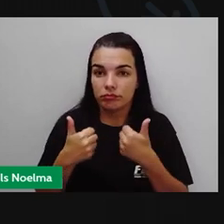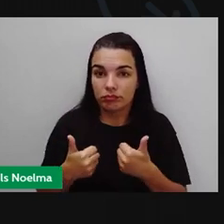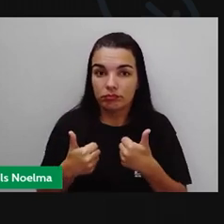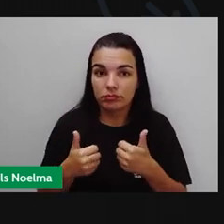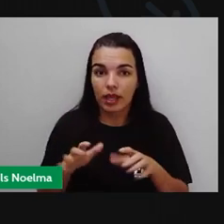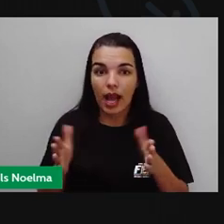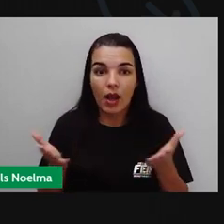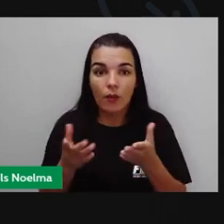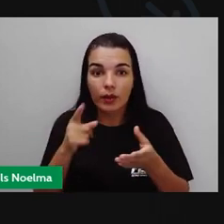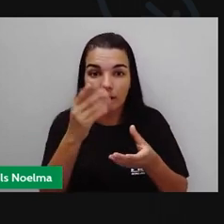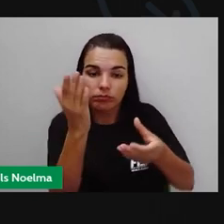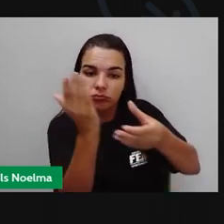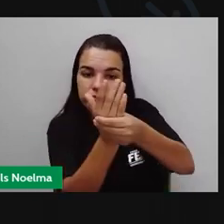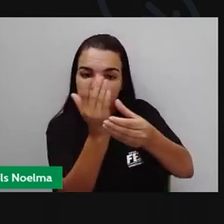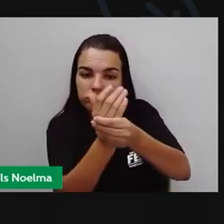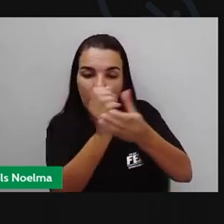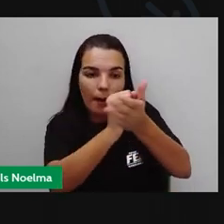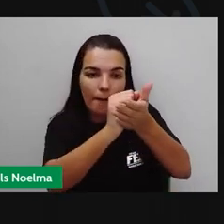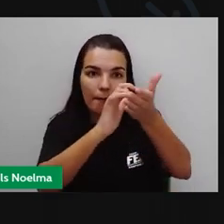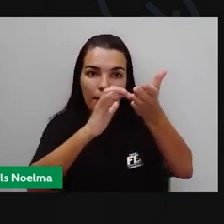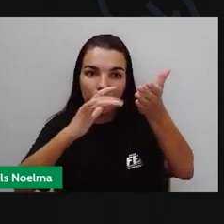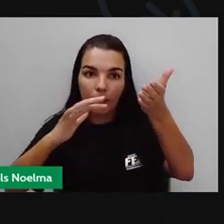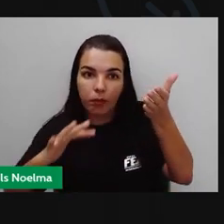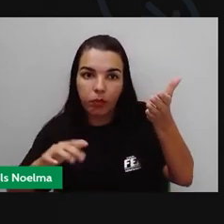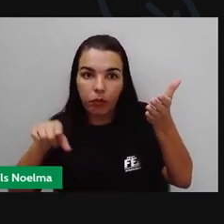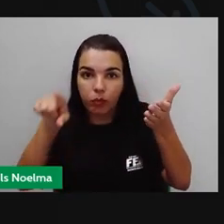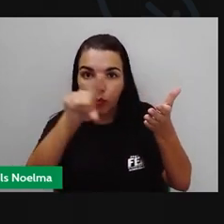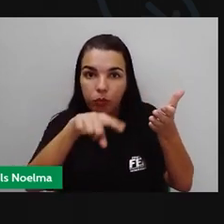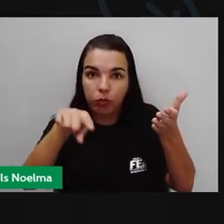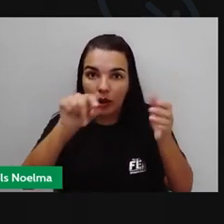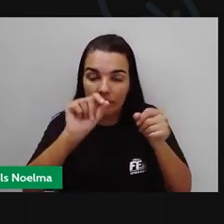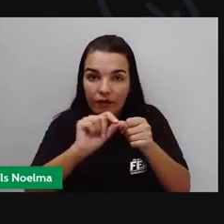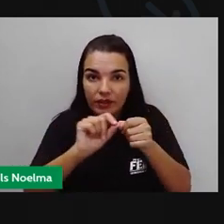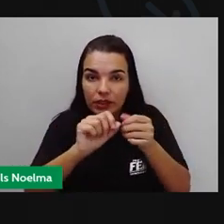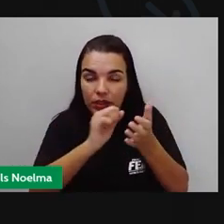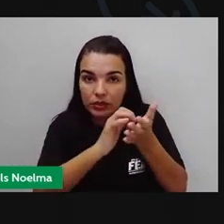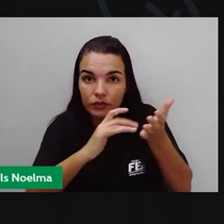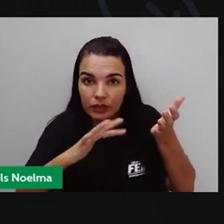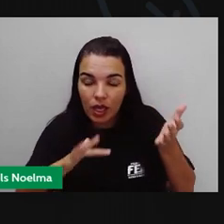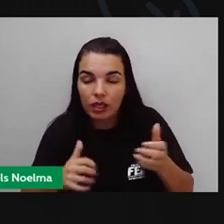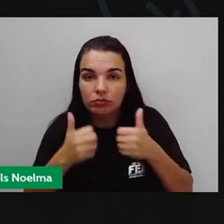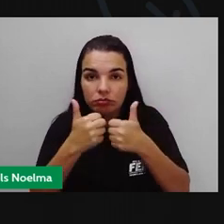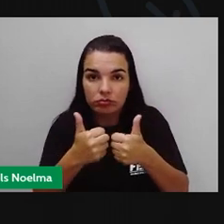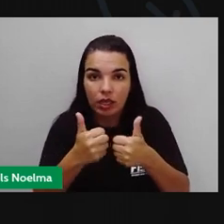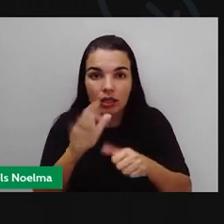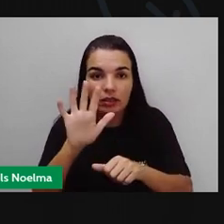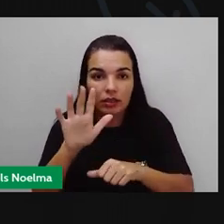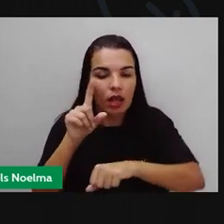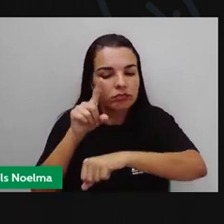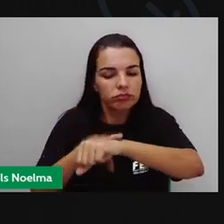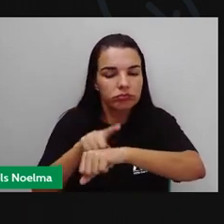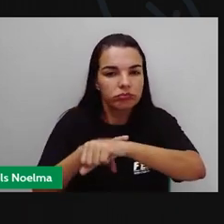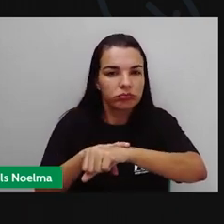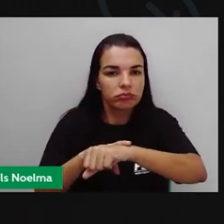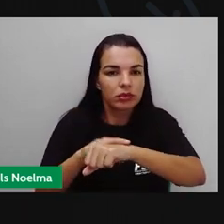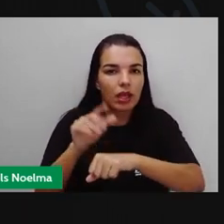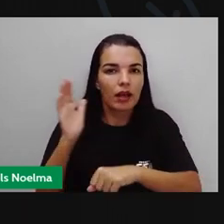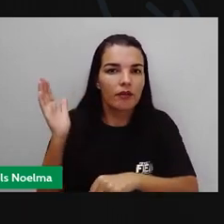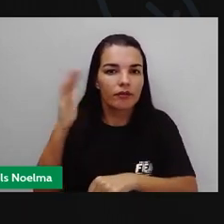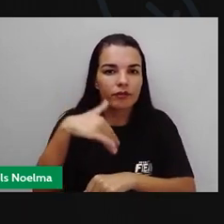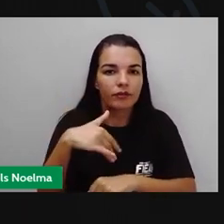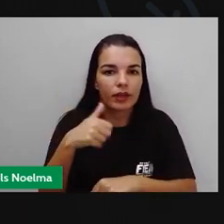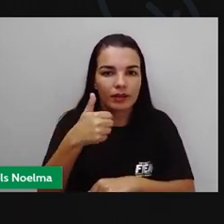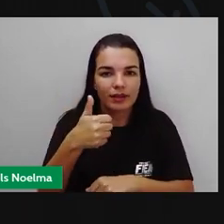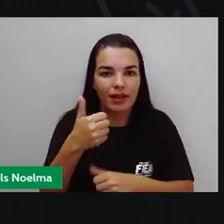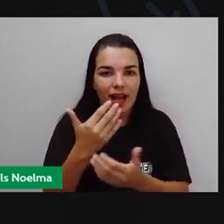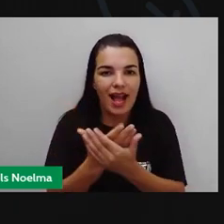Agora vocês vão pegar lá o bloco de atividade de vocês, realizar essa atividade, e daqui a pouquinho a PRO volta